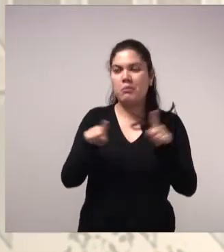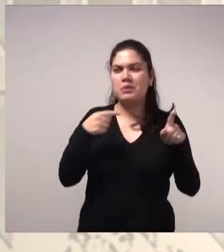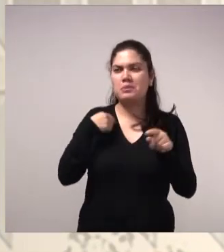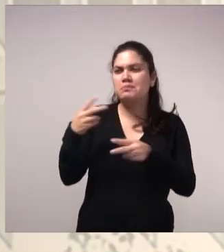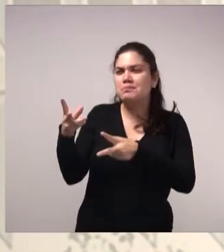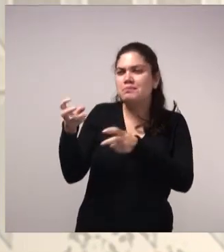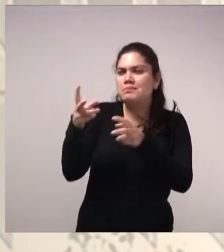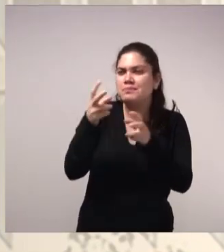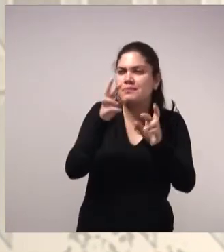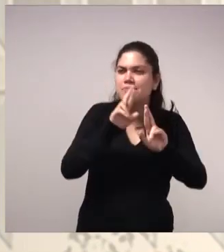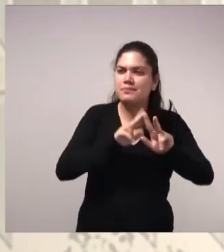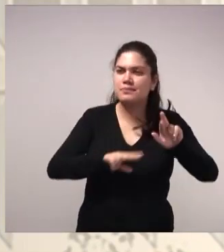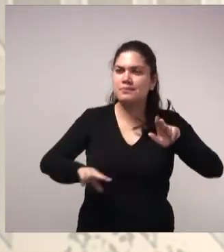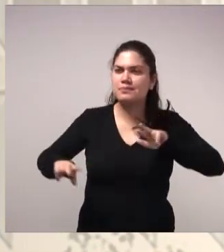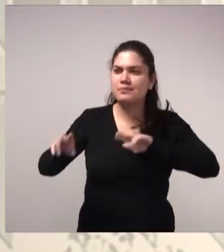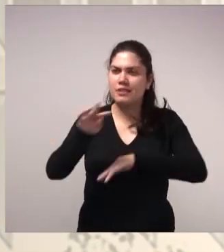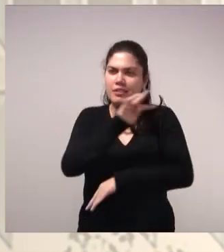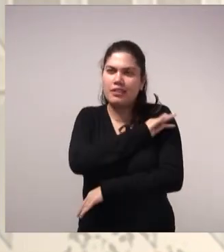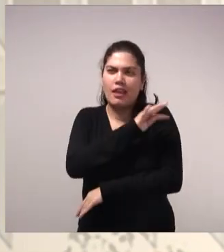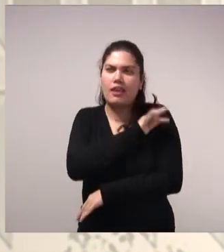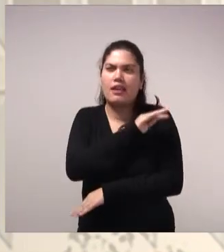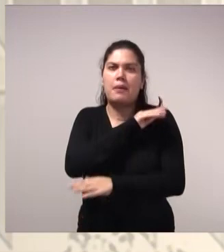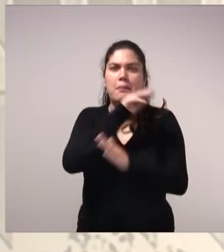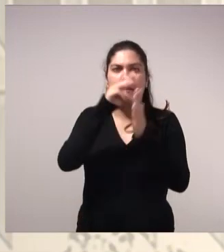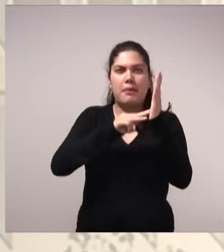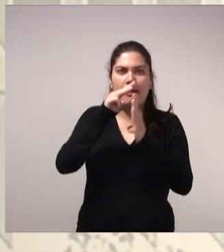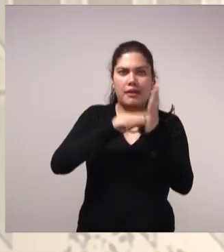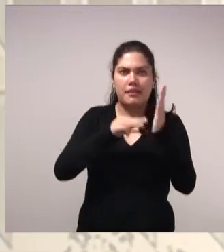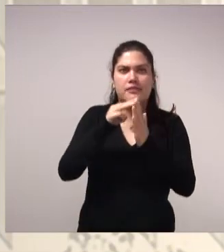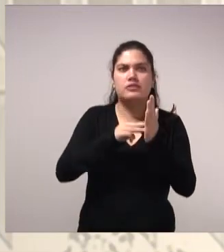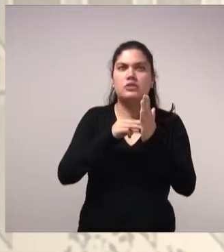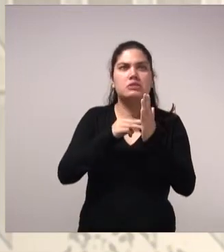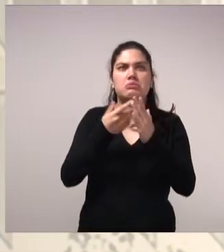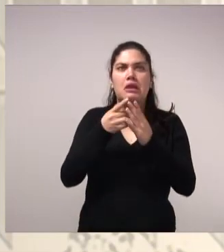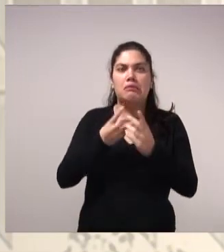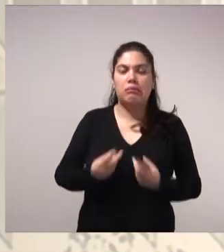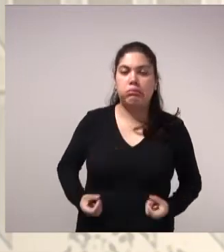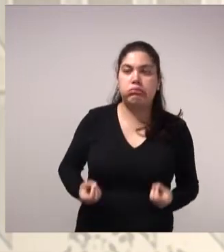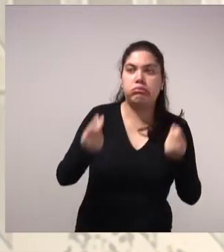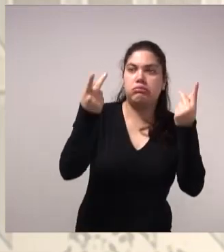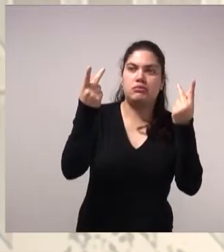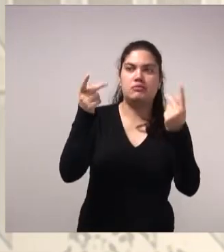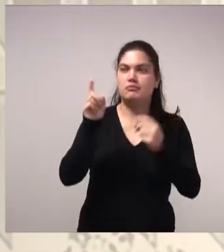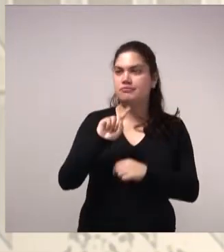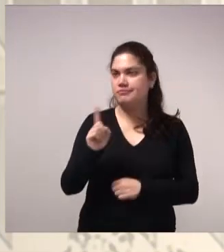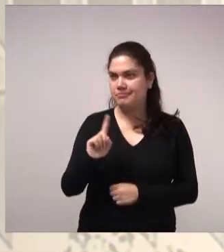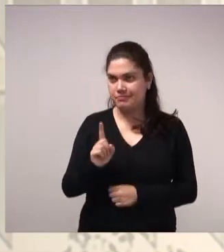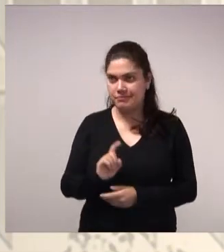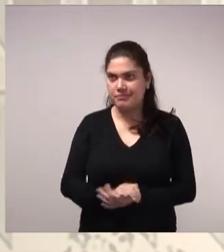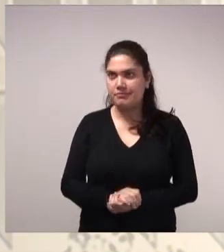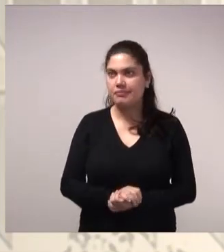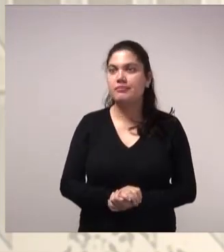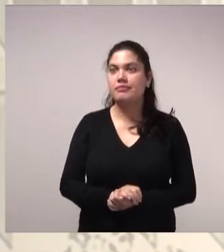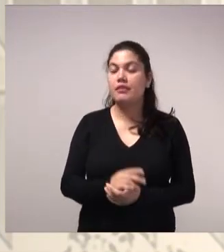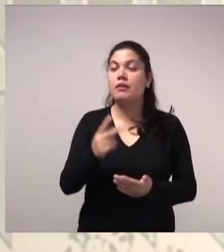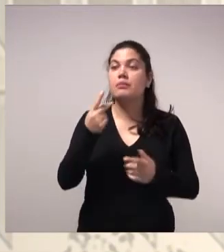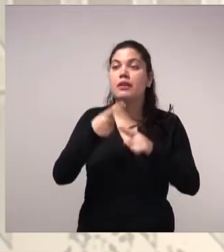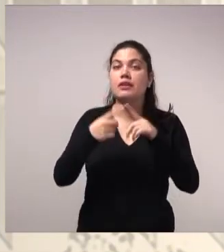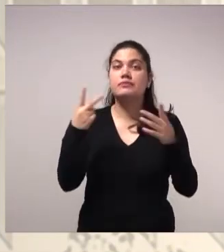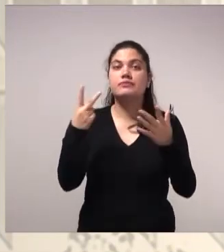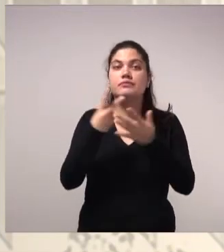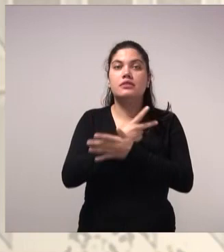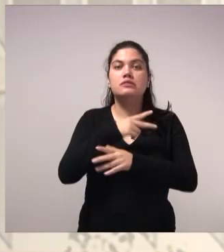técnicas, métodos de adaptação predial sem grandes custos, onde ocorre uma derivação das